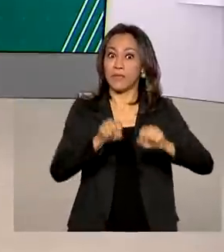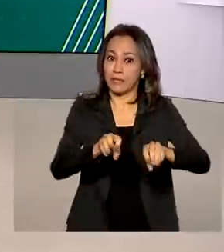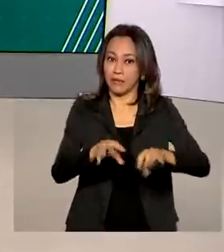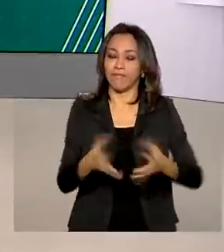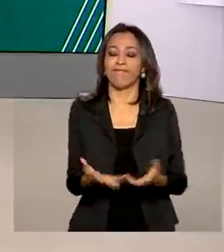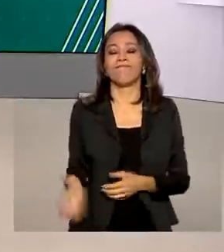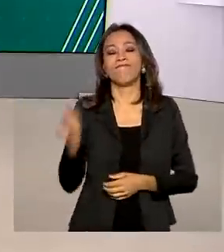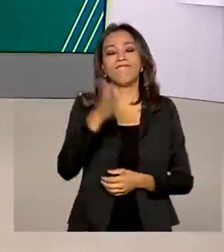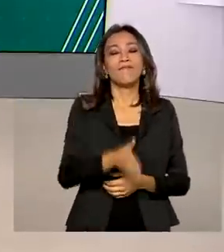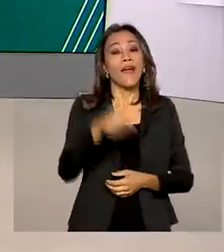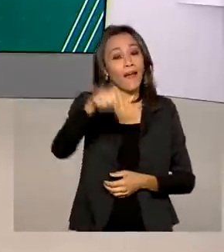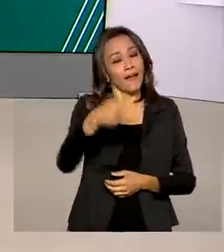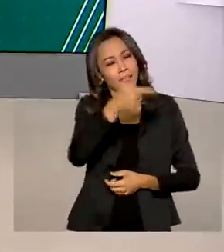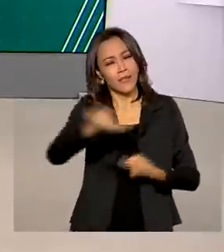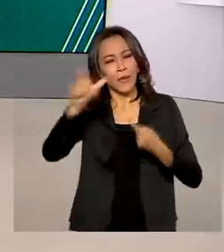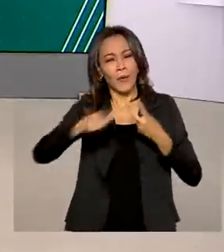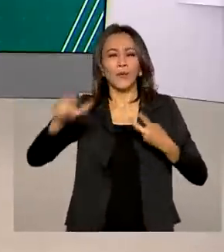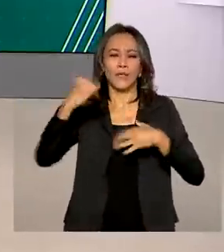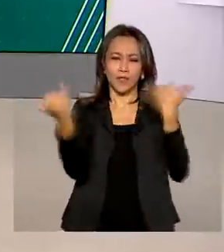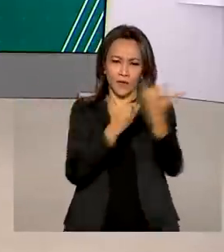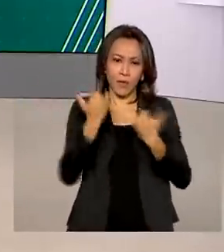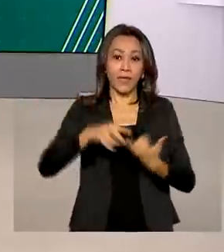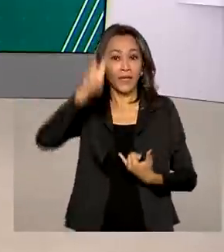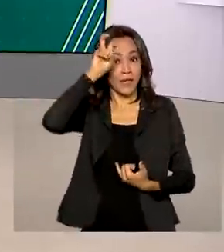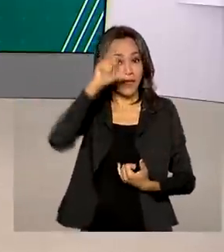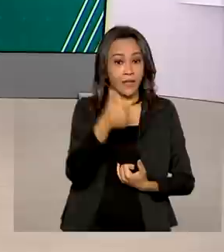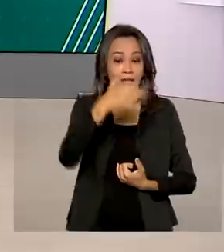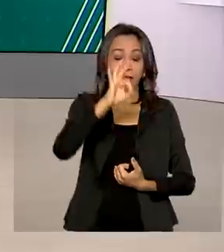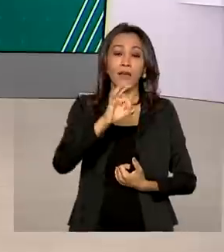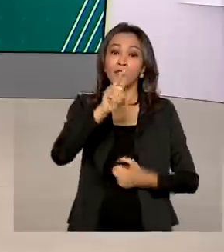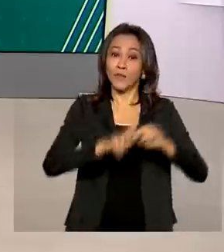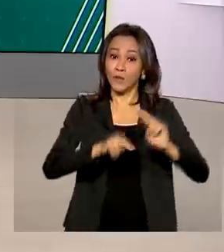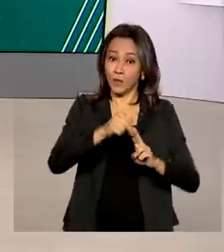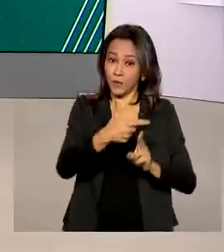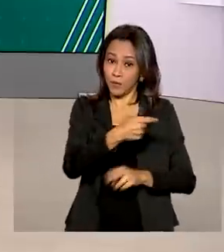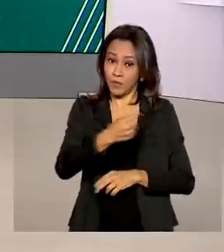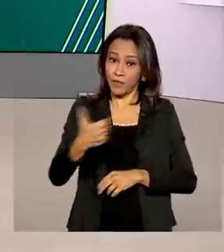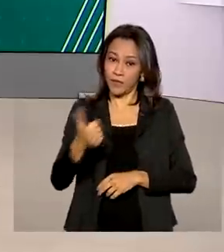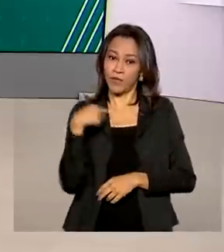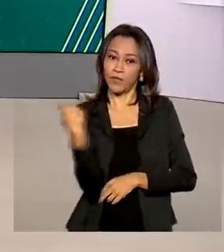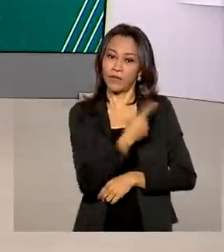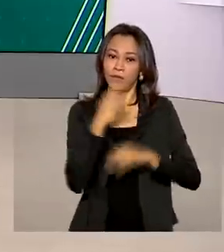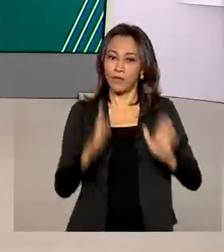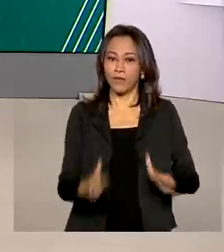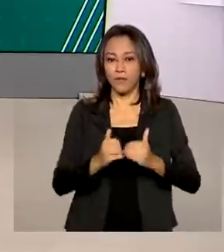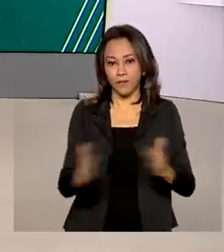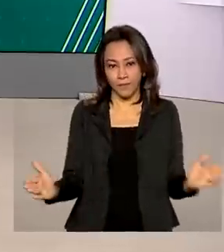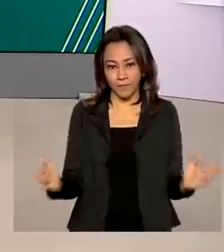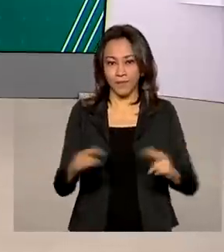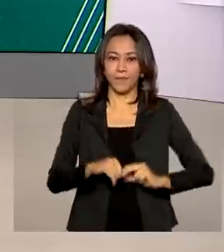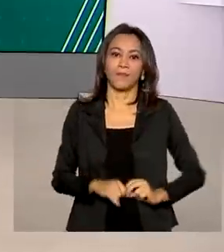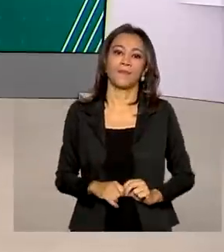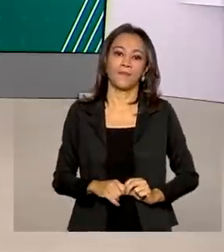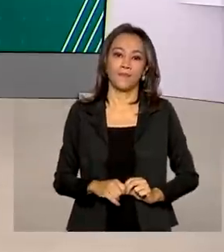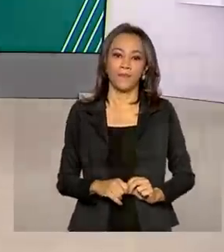outras notícias na edição desta quinta-feira, 10 de junho de 2021, o Brasil em Dia está começando.